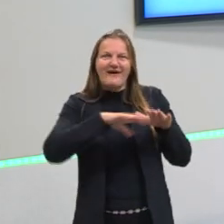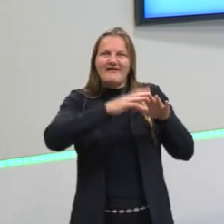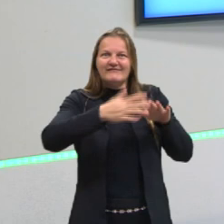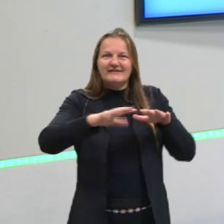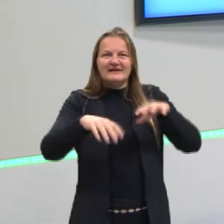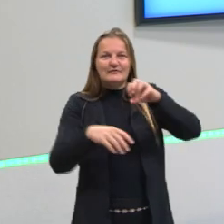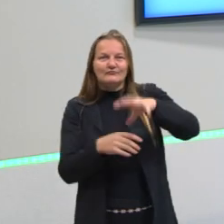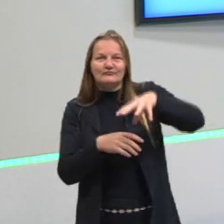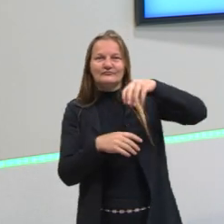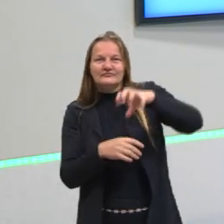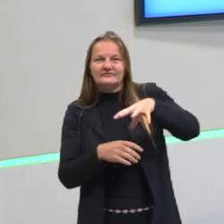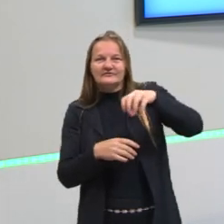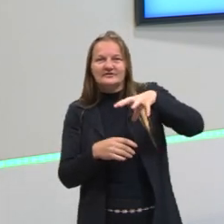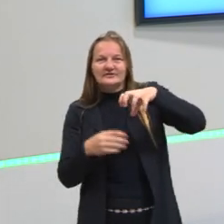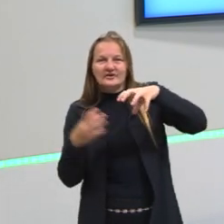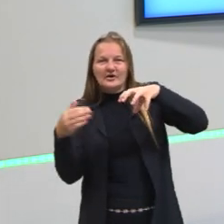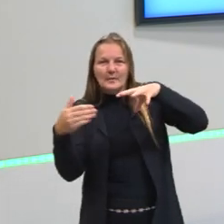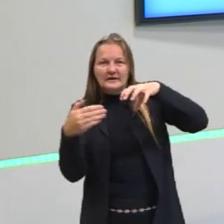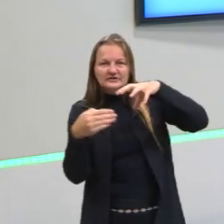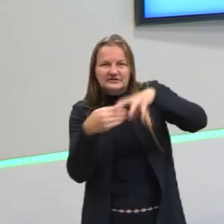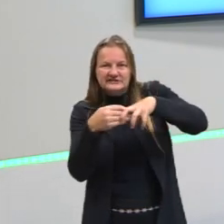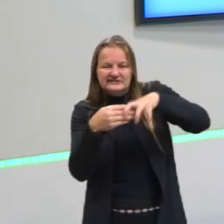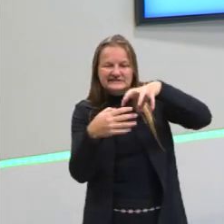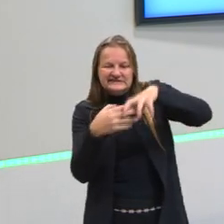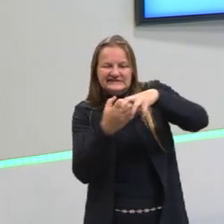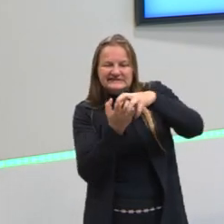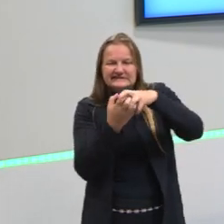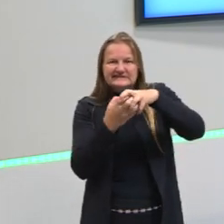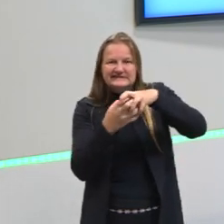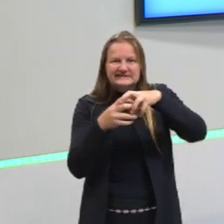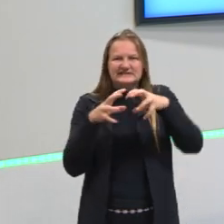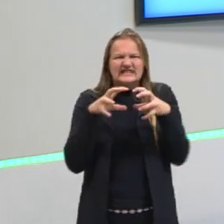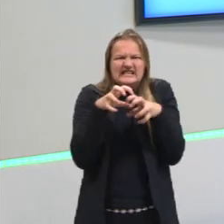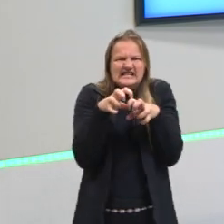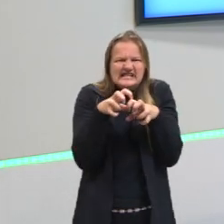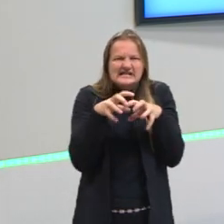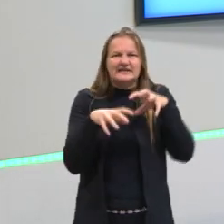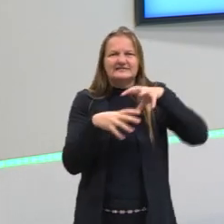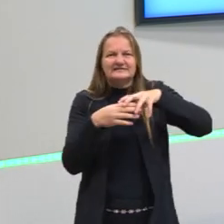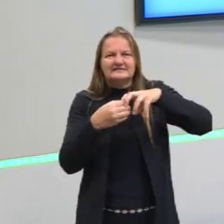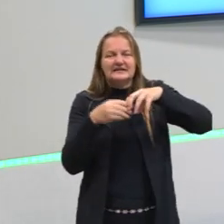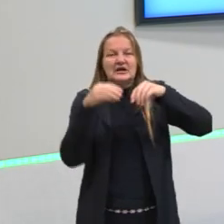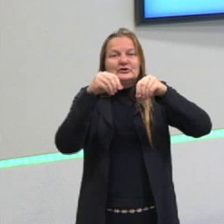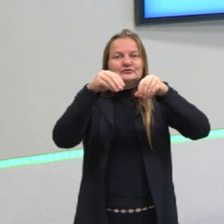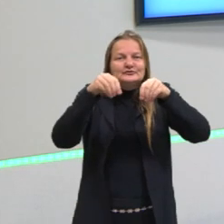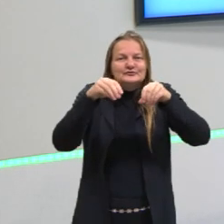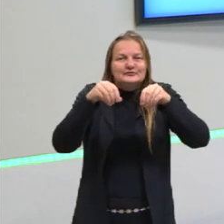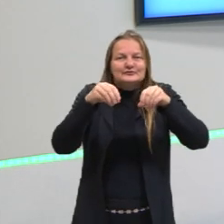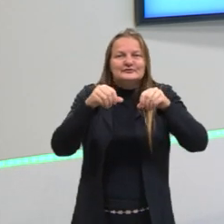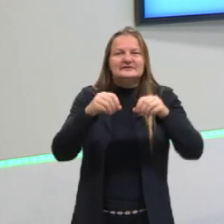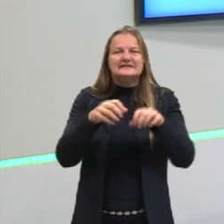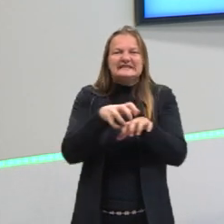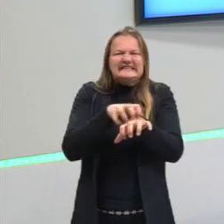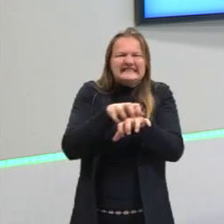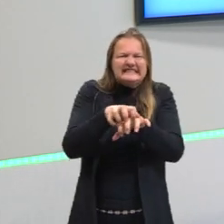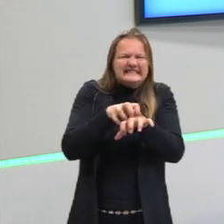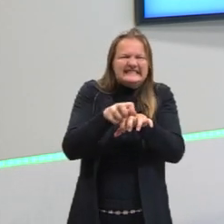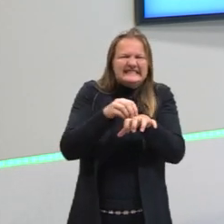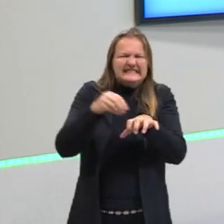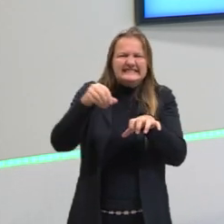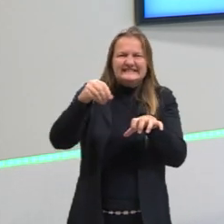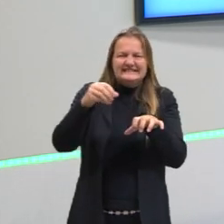d'água, aí fica presa nesses tentáculos e aí esses tentáculos vão liberar os quinidócitos lá, as quinidas,